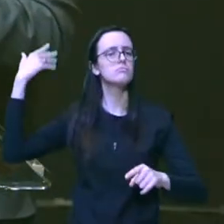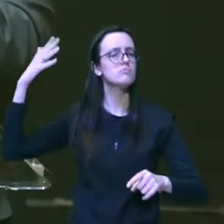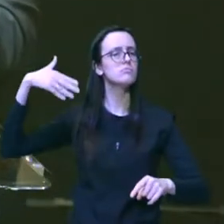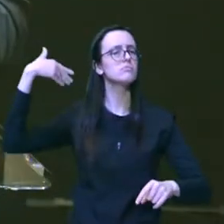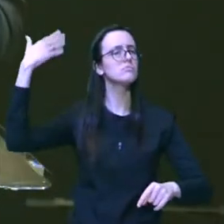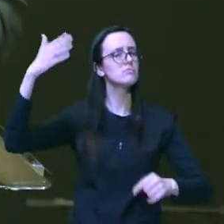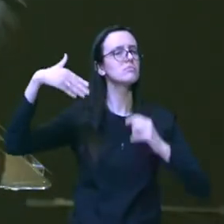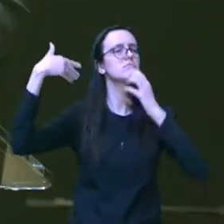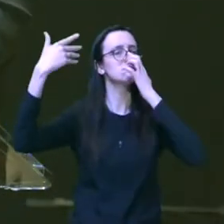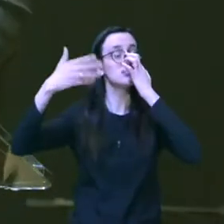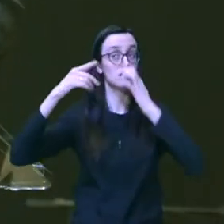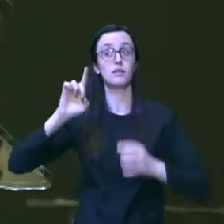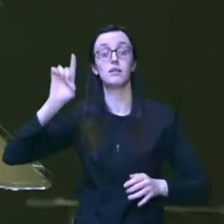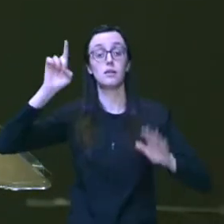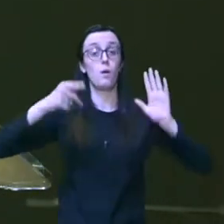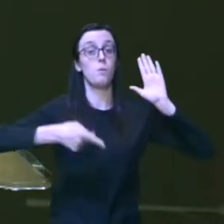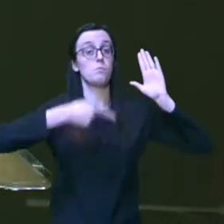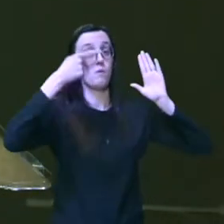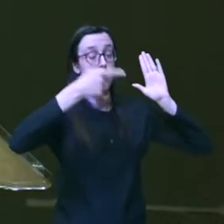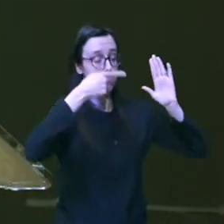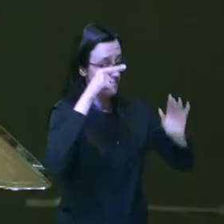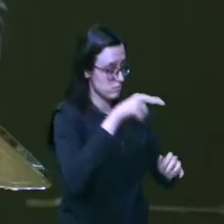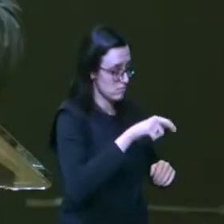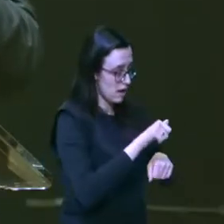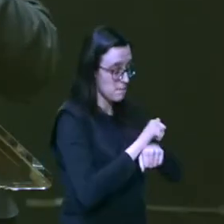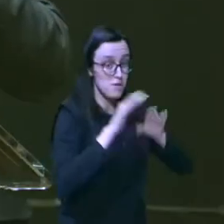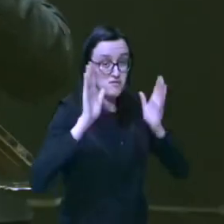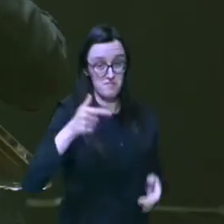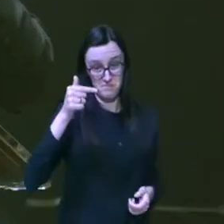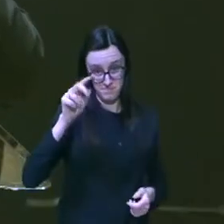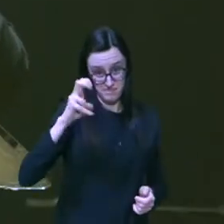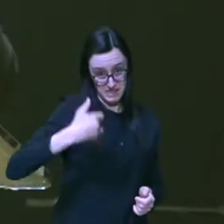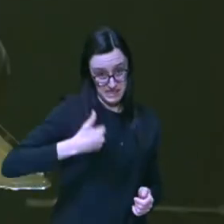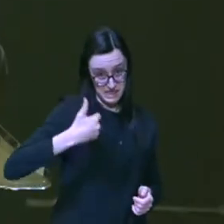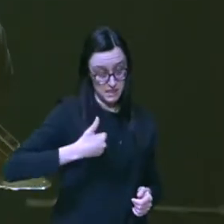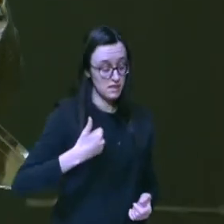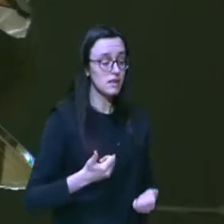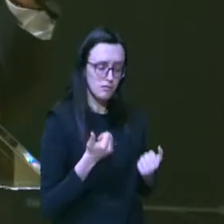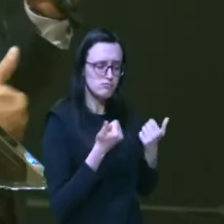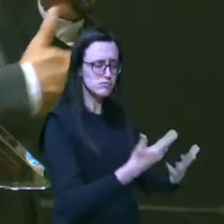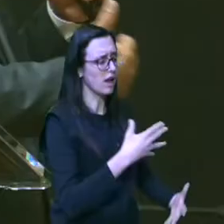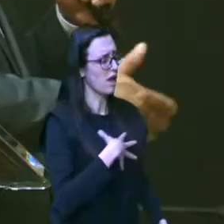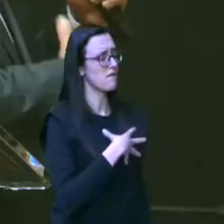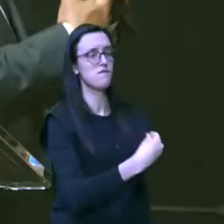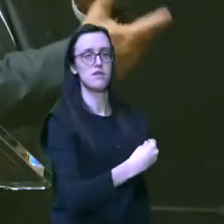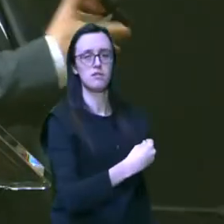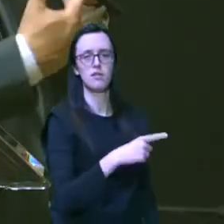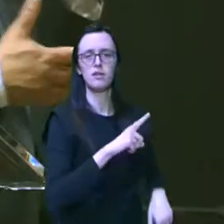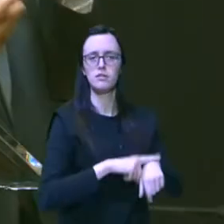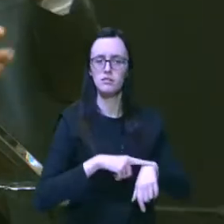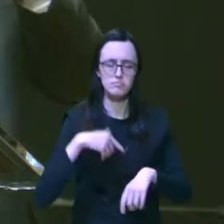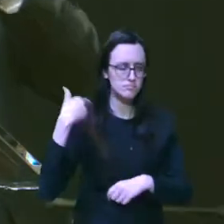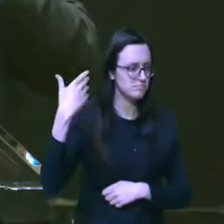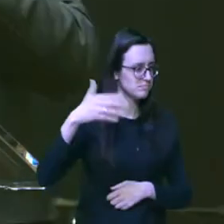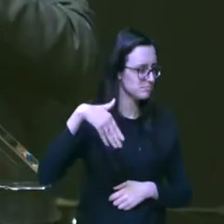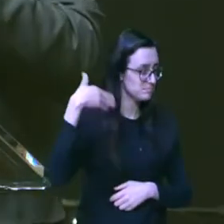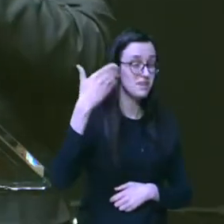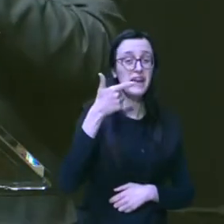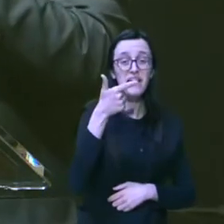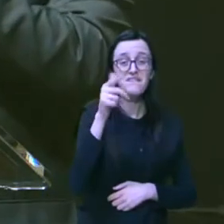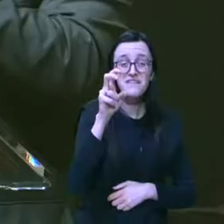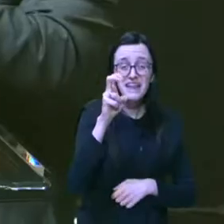e Deus prometeu a Abraão quando ele tinha 75 anos um filho e o tempo passou e se foram 25